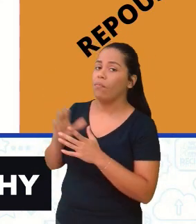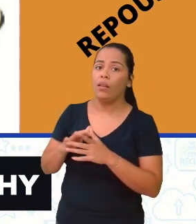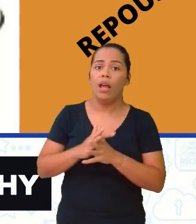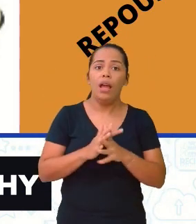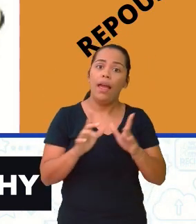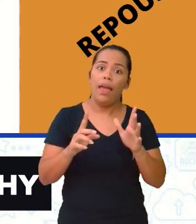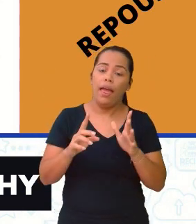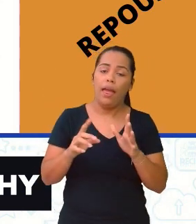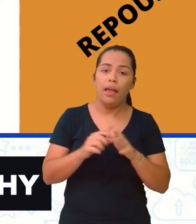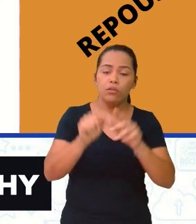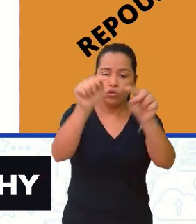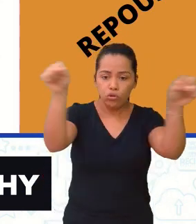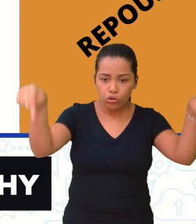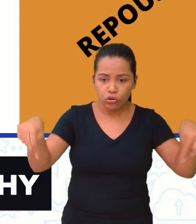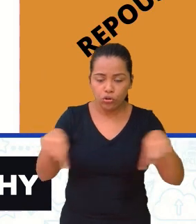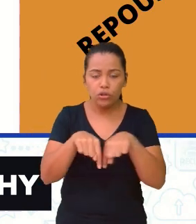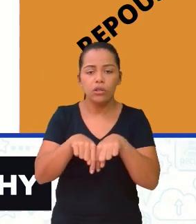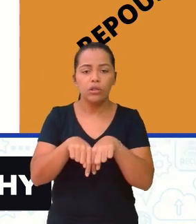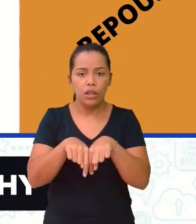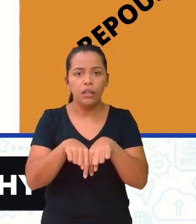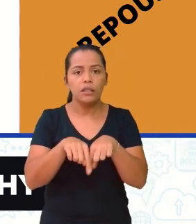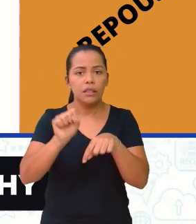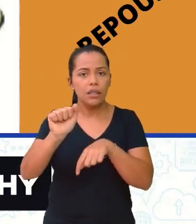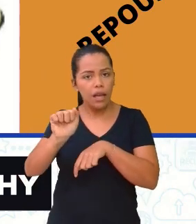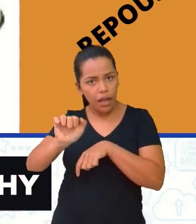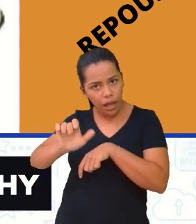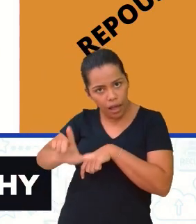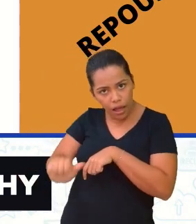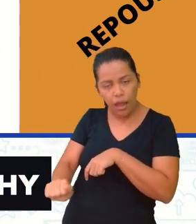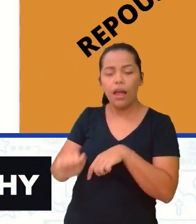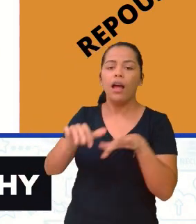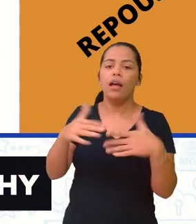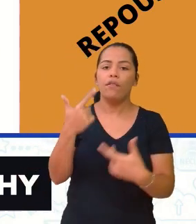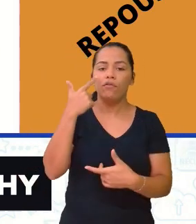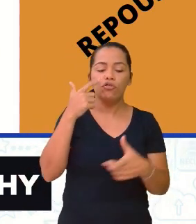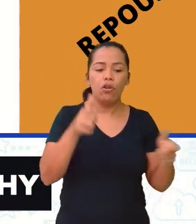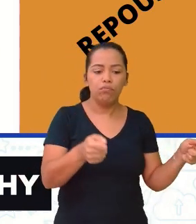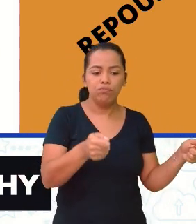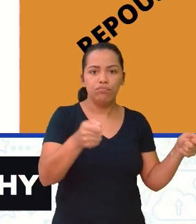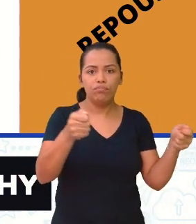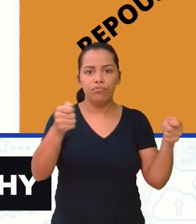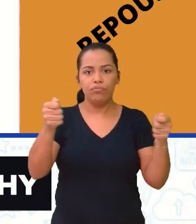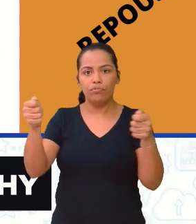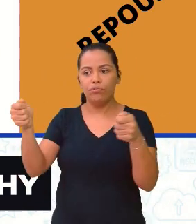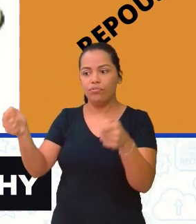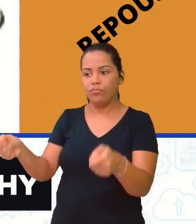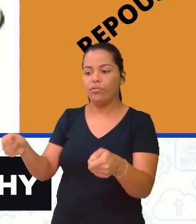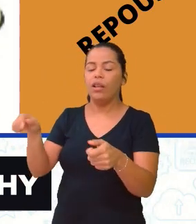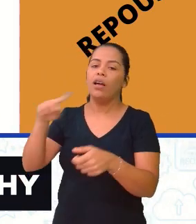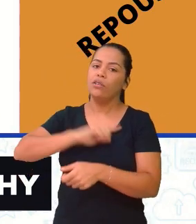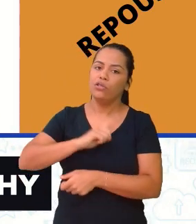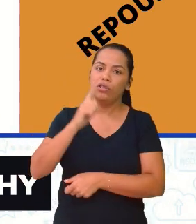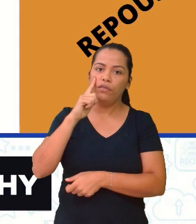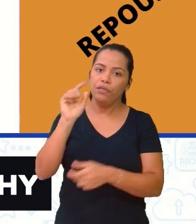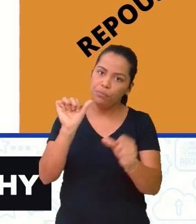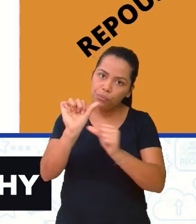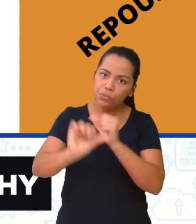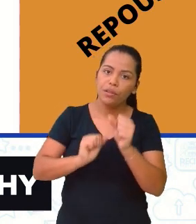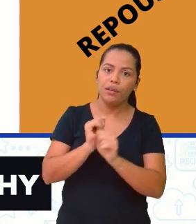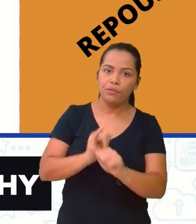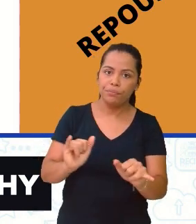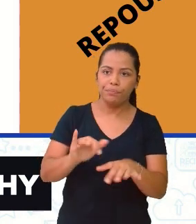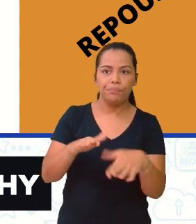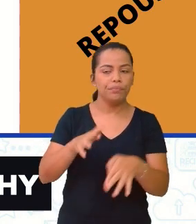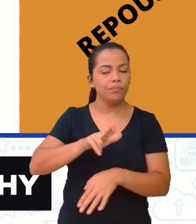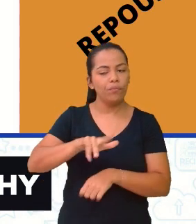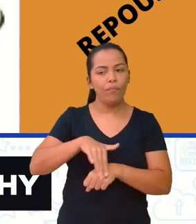onde esse sofá está sendo colocado, ou então está sendo transportado para ser colocado, a gente já vai mudar aí essa informação e